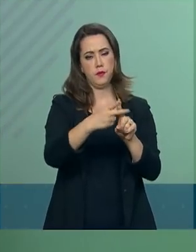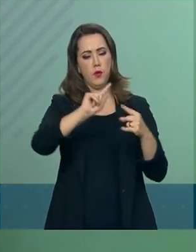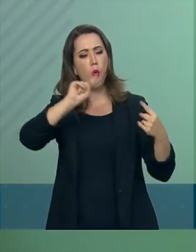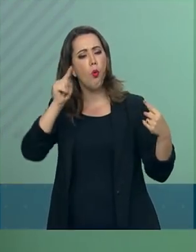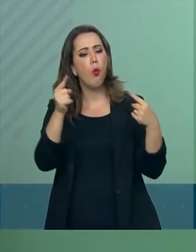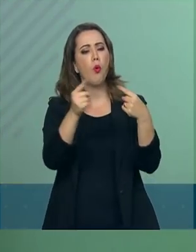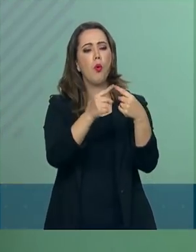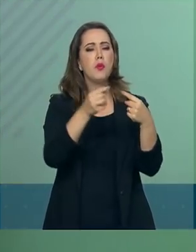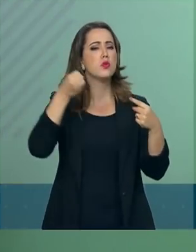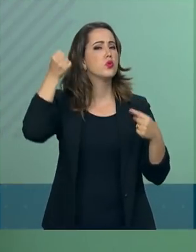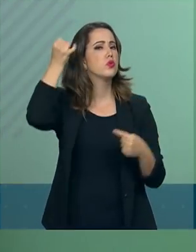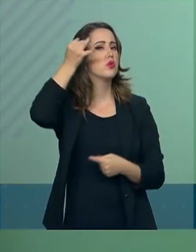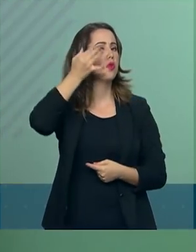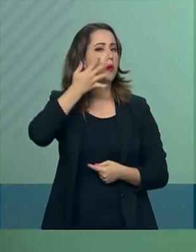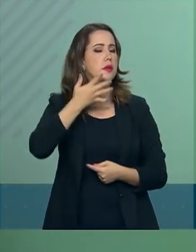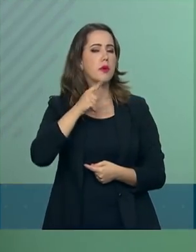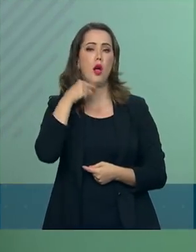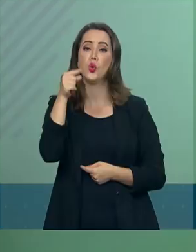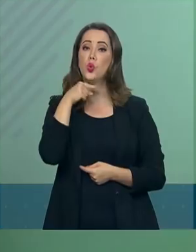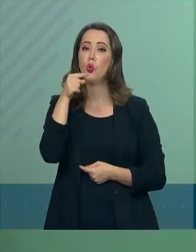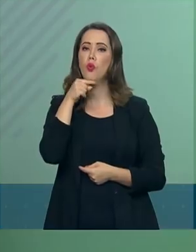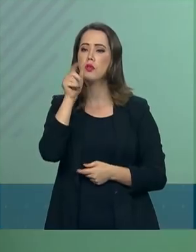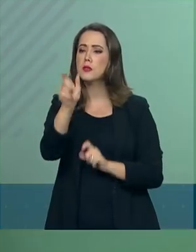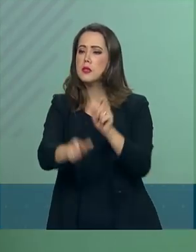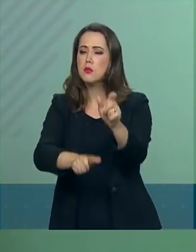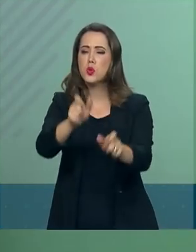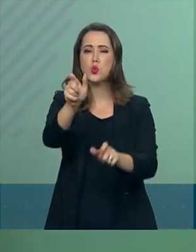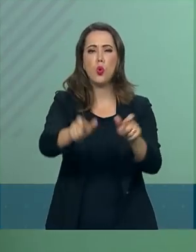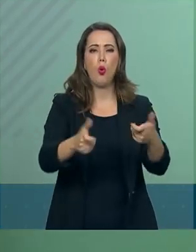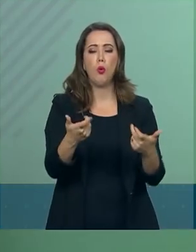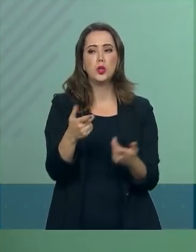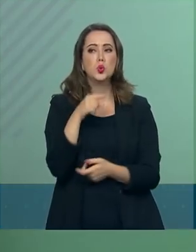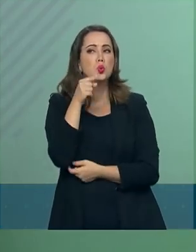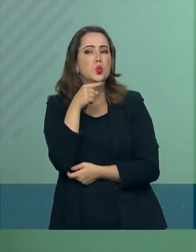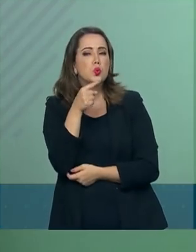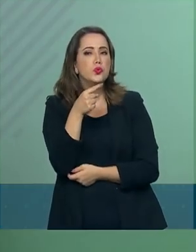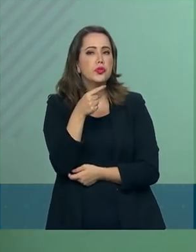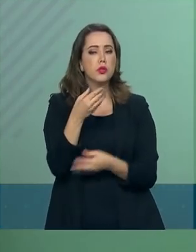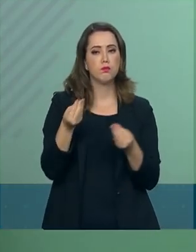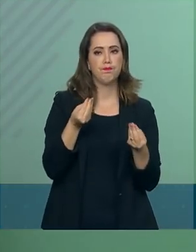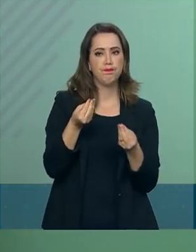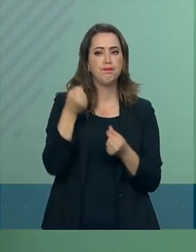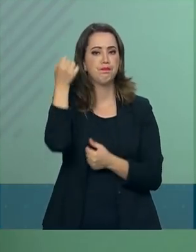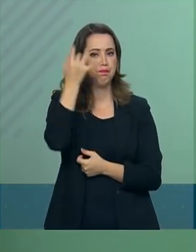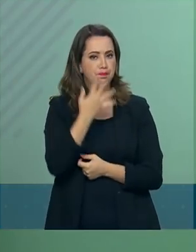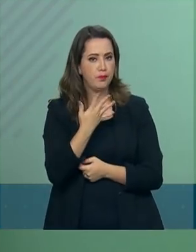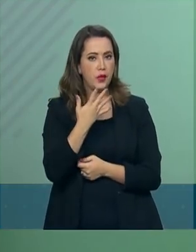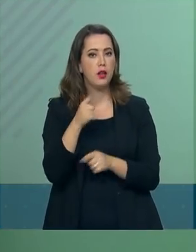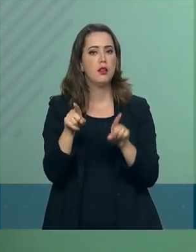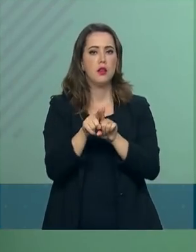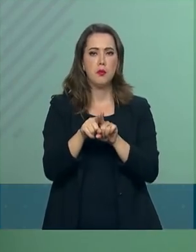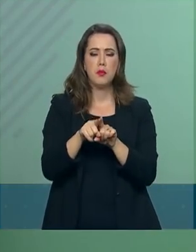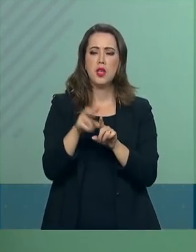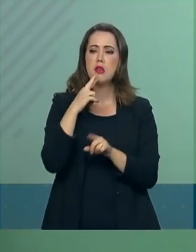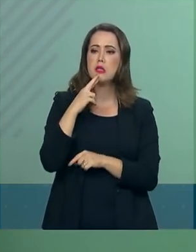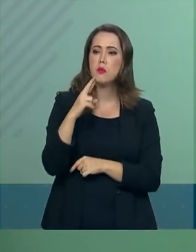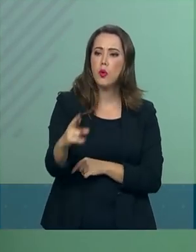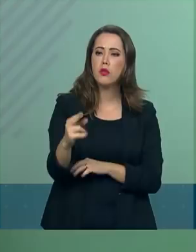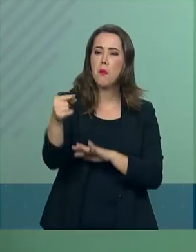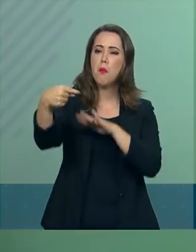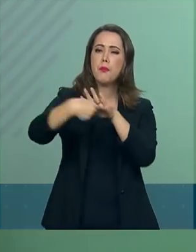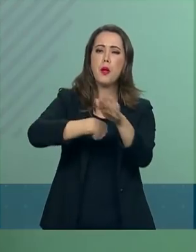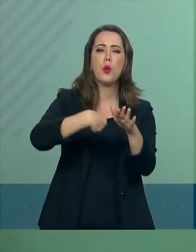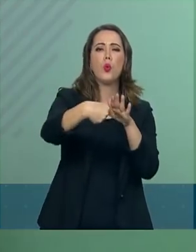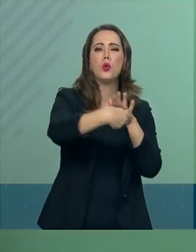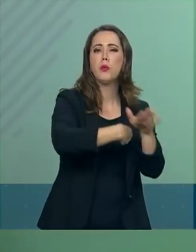de esclarecer dúvidas da população, buscar responder questões levantadas pelos